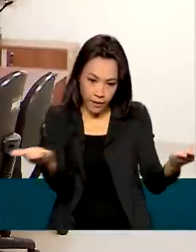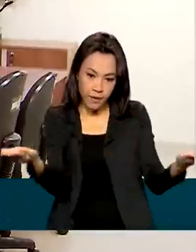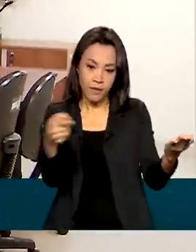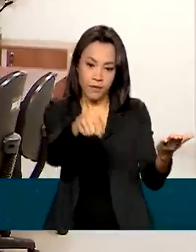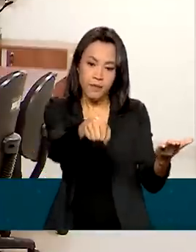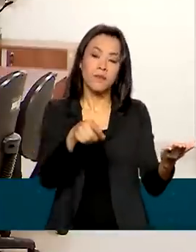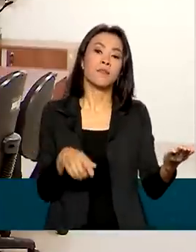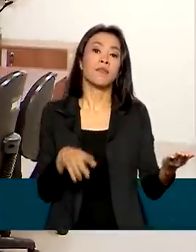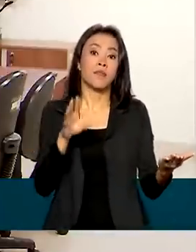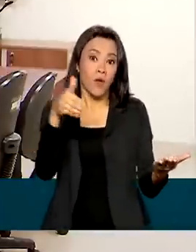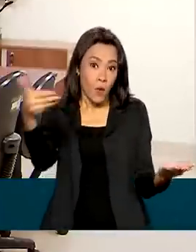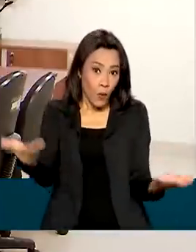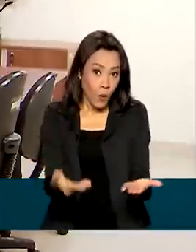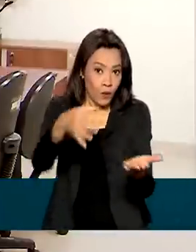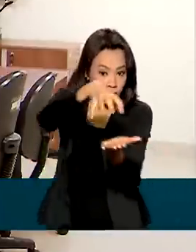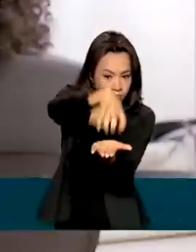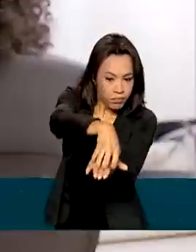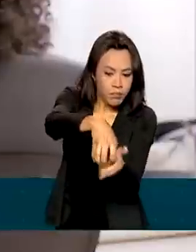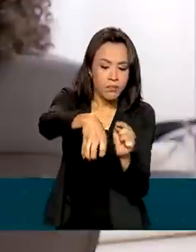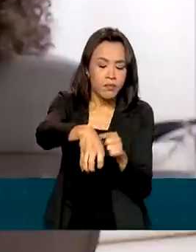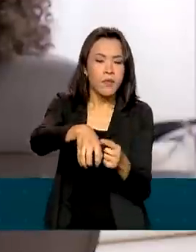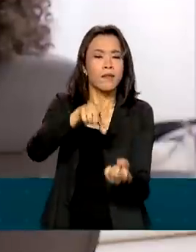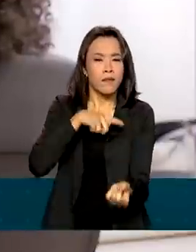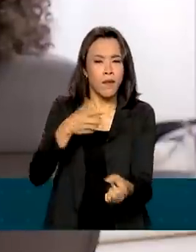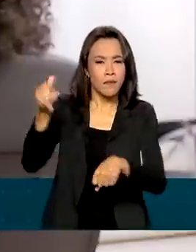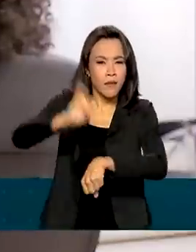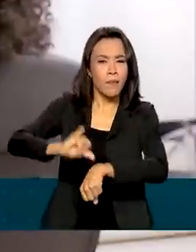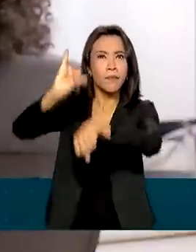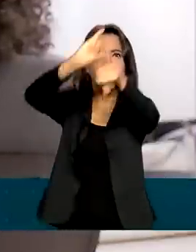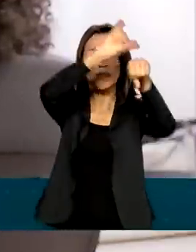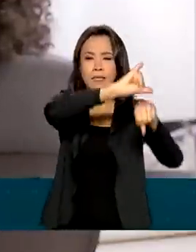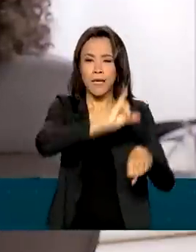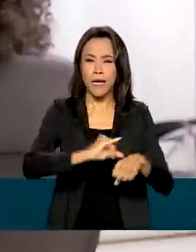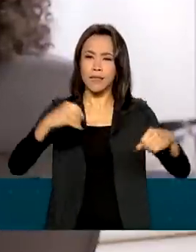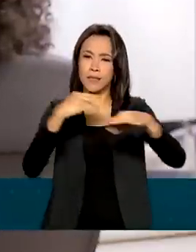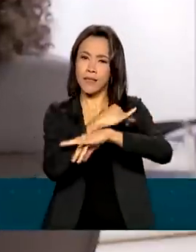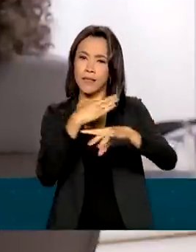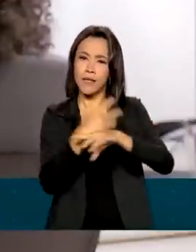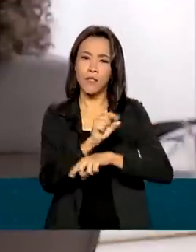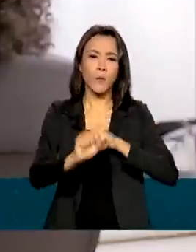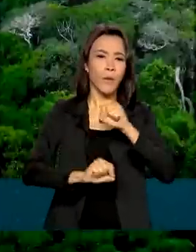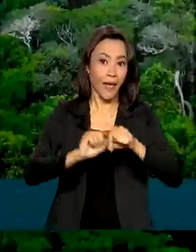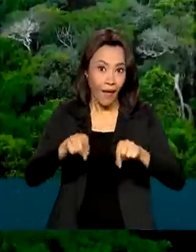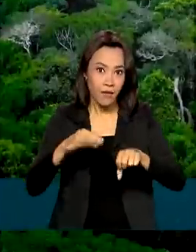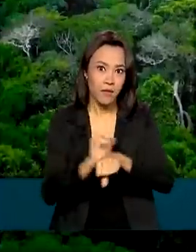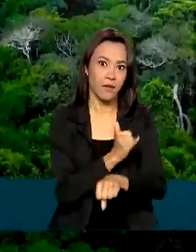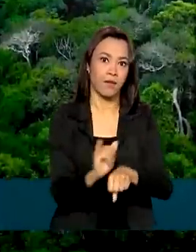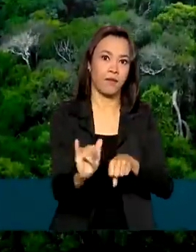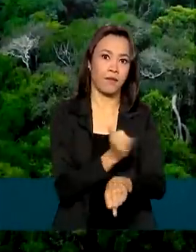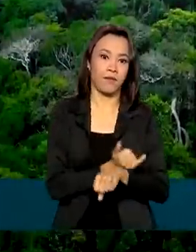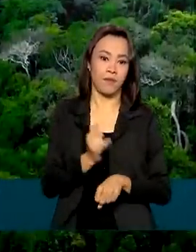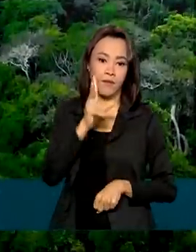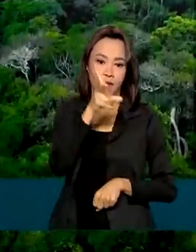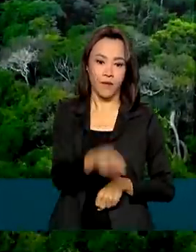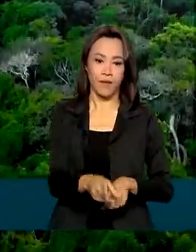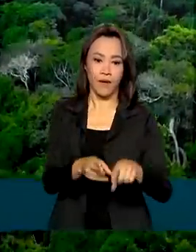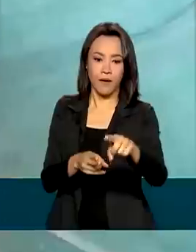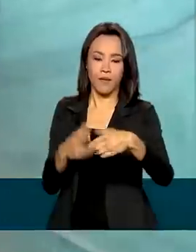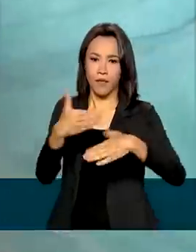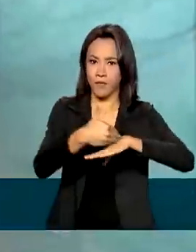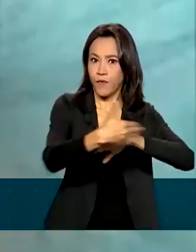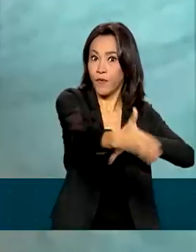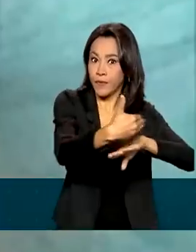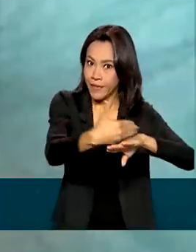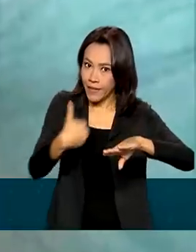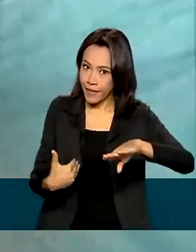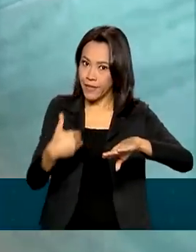Atualmente, há unidades espalhadas pelas capitais e cidades consideradas estratégicas, como as localizadas nas fronteiras